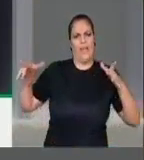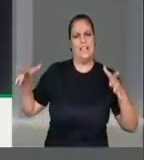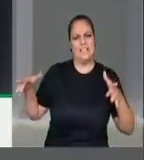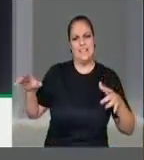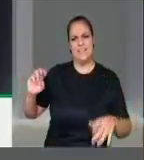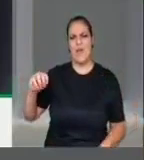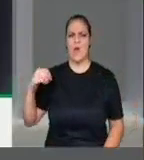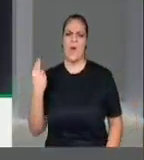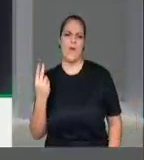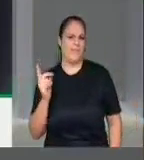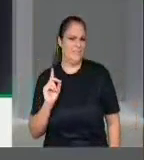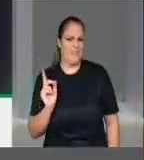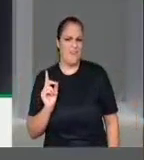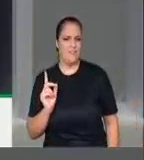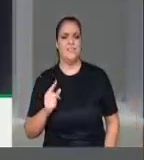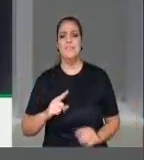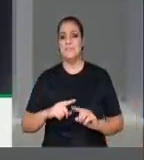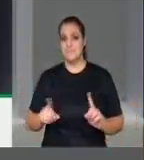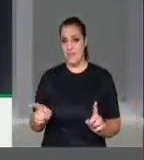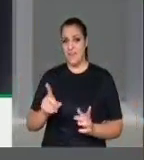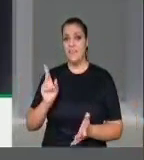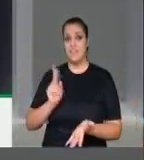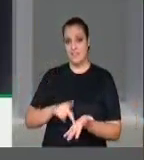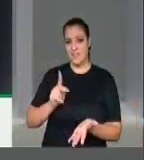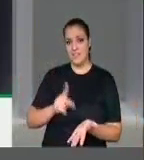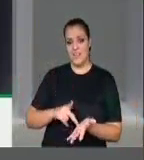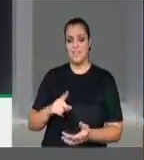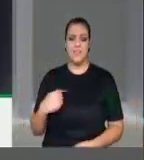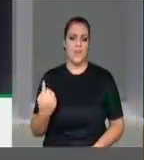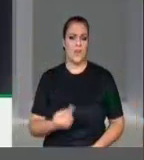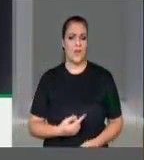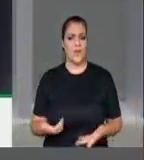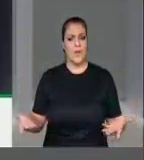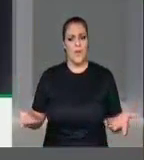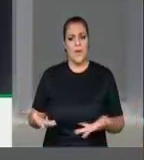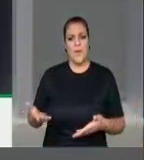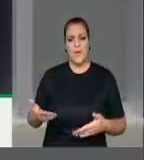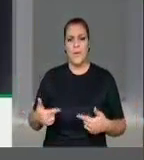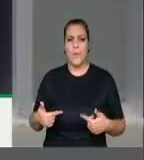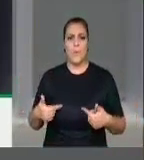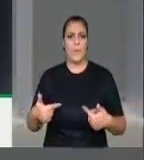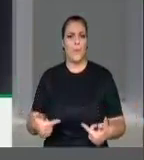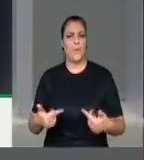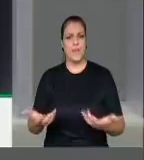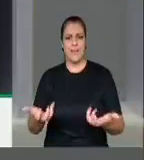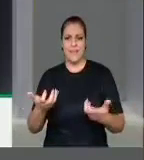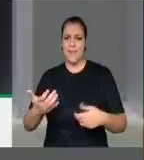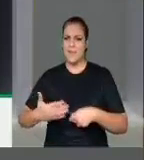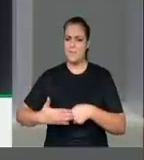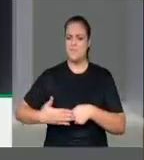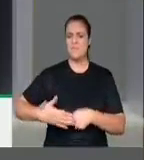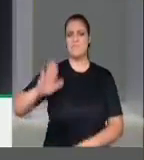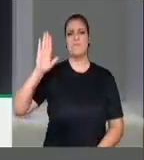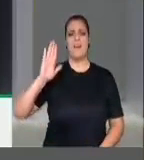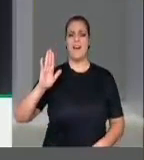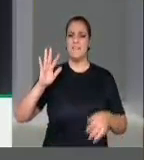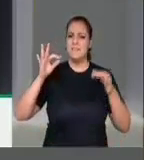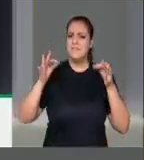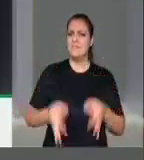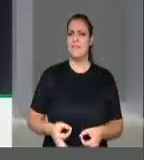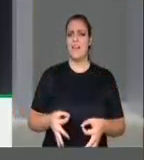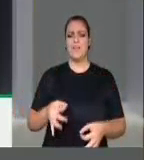a verdade é que em um momento que buscamos com mais vigor condições de conter a